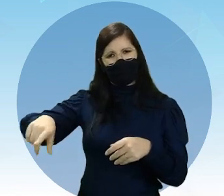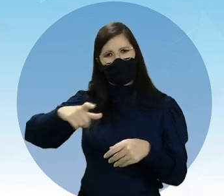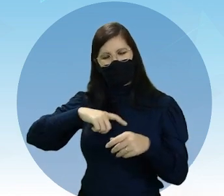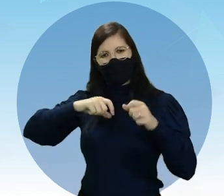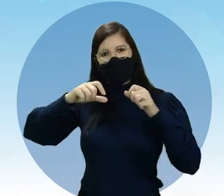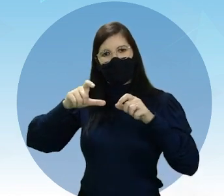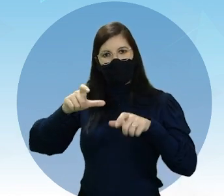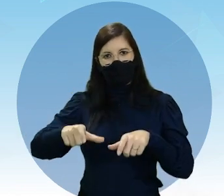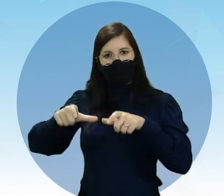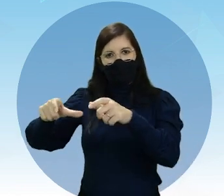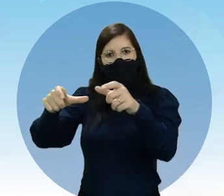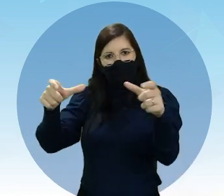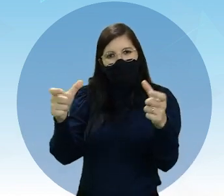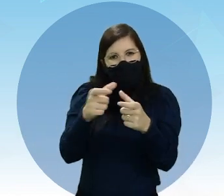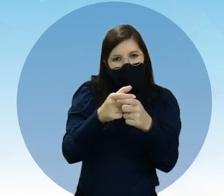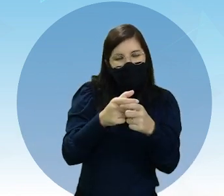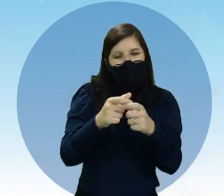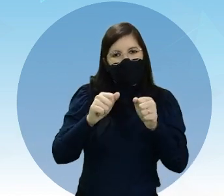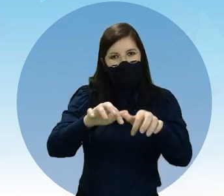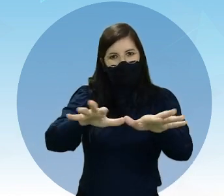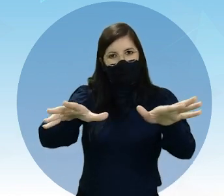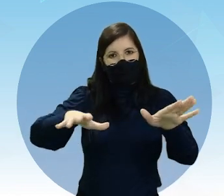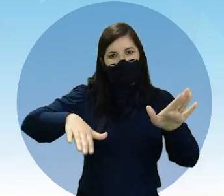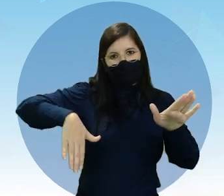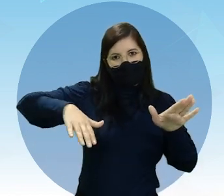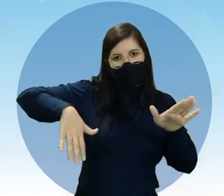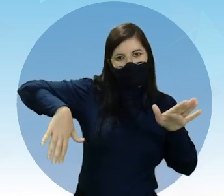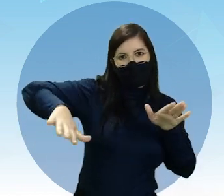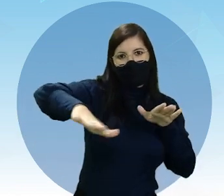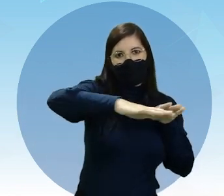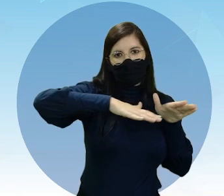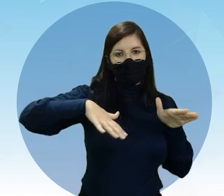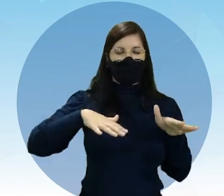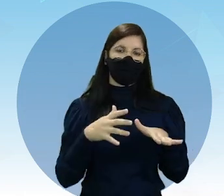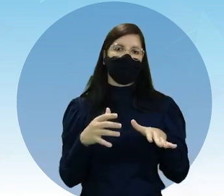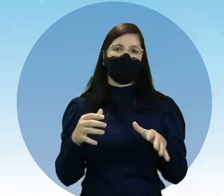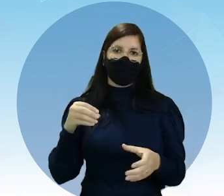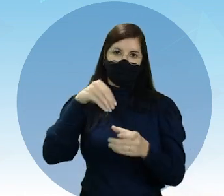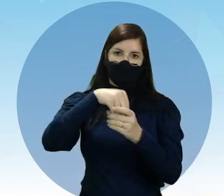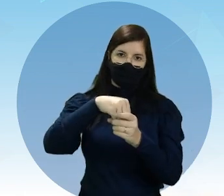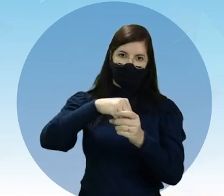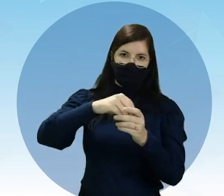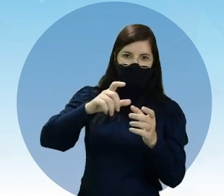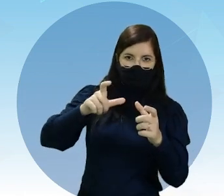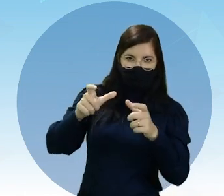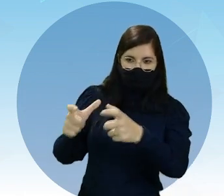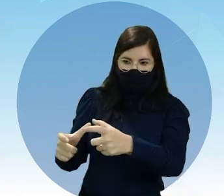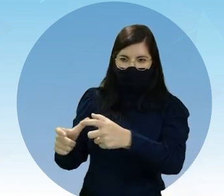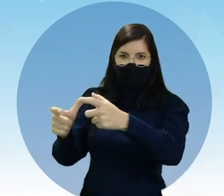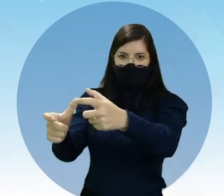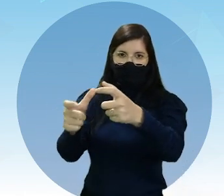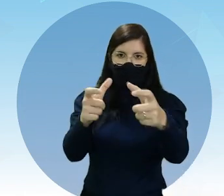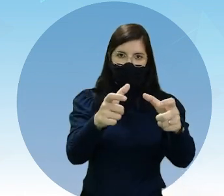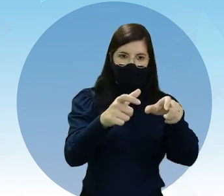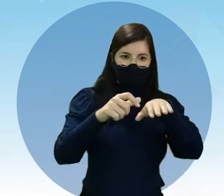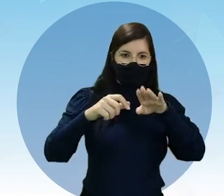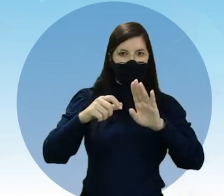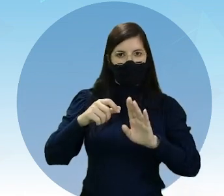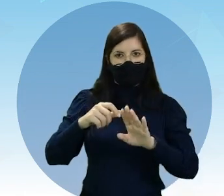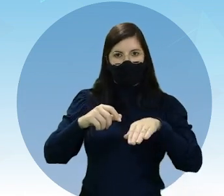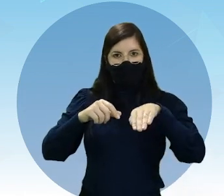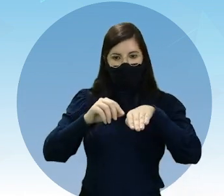espalham pelo Oceano Pacífico, isso mesmo. Elas são classificadas em